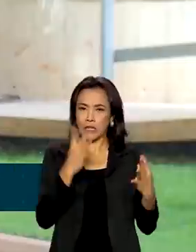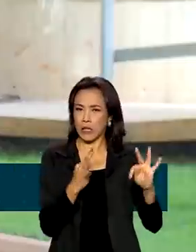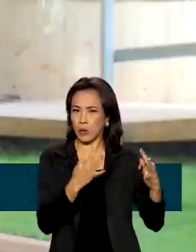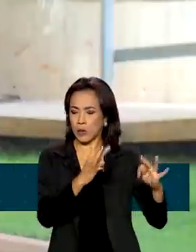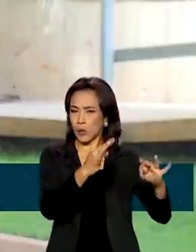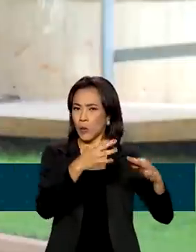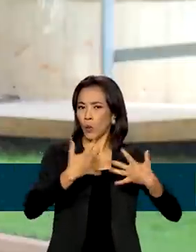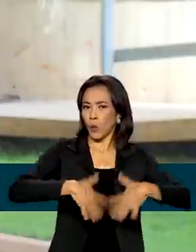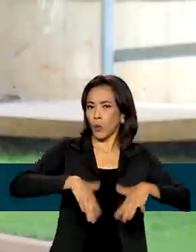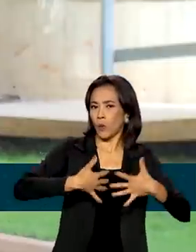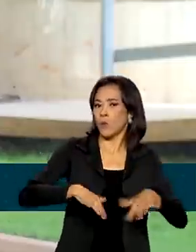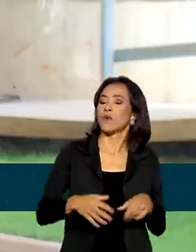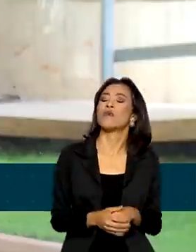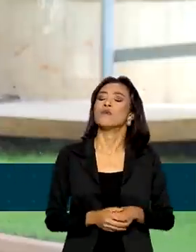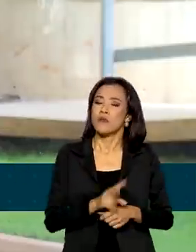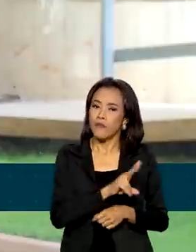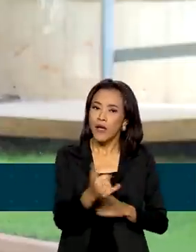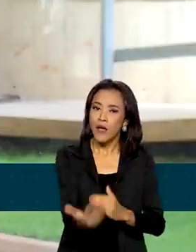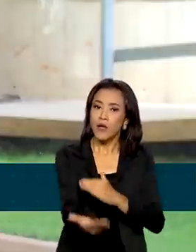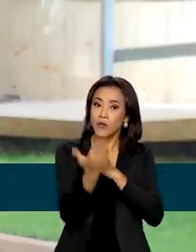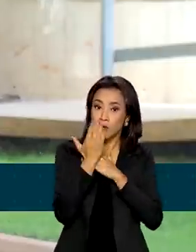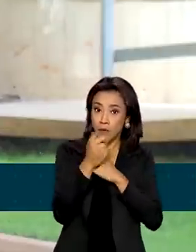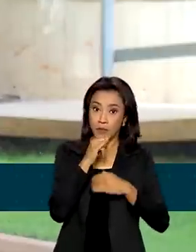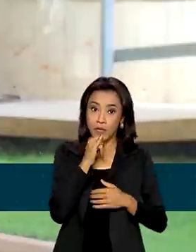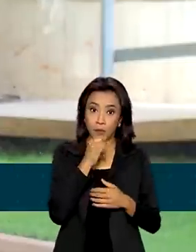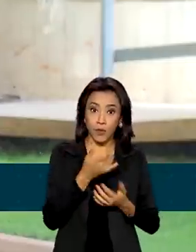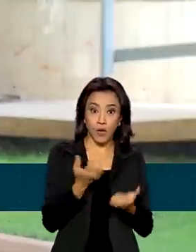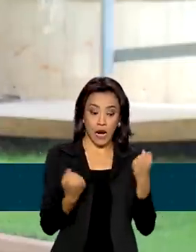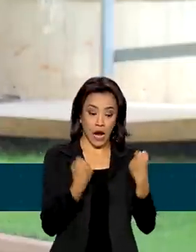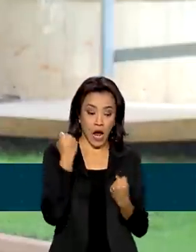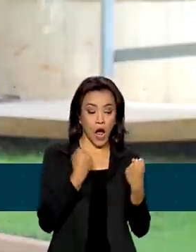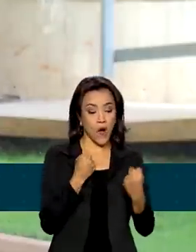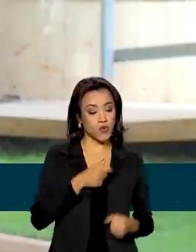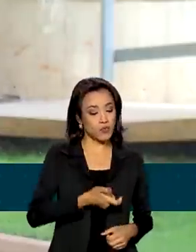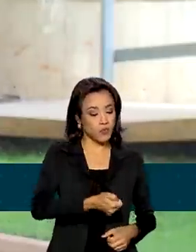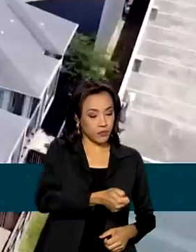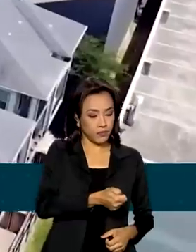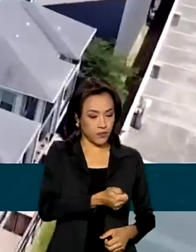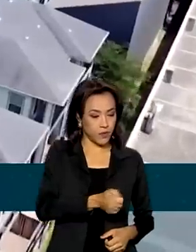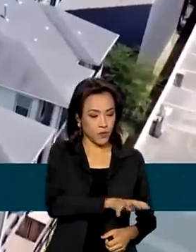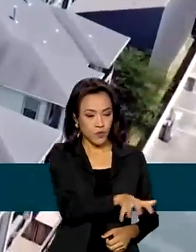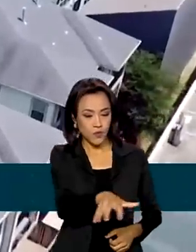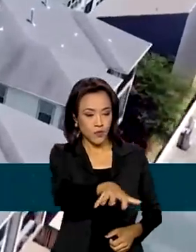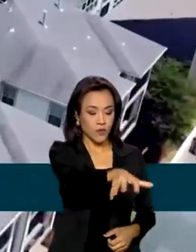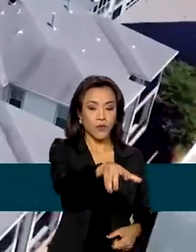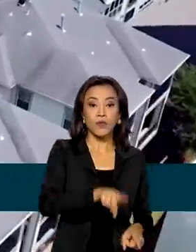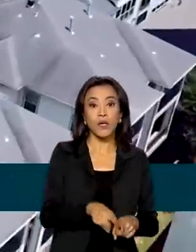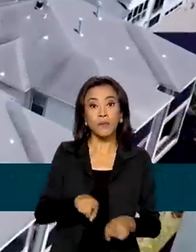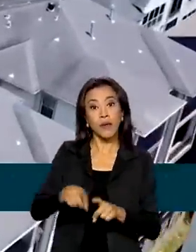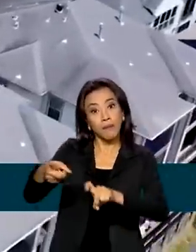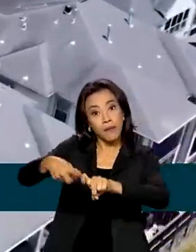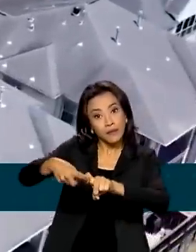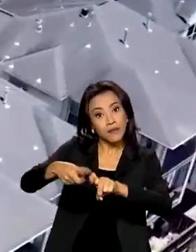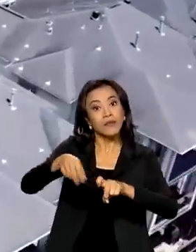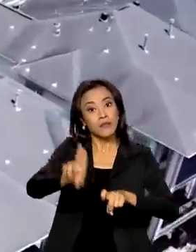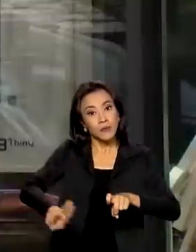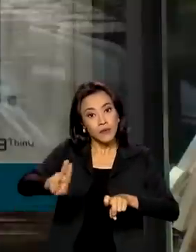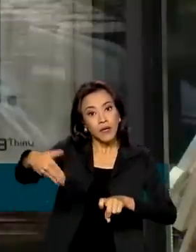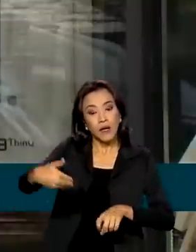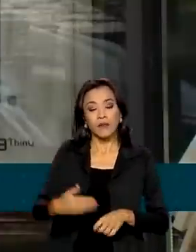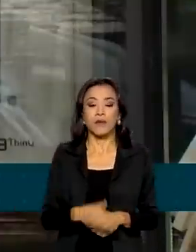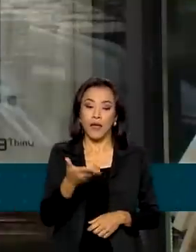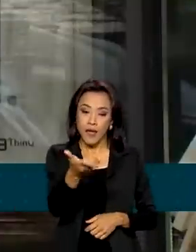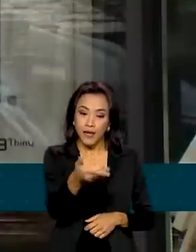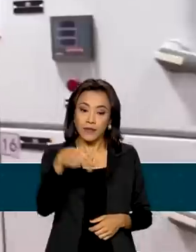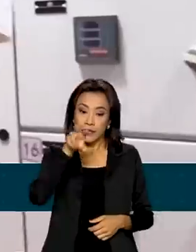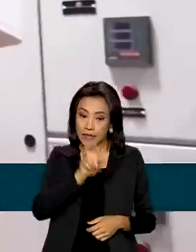trazer algumas possibilidades de carros autônomos, de telemedicina. A tecnologia de conexão móvel de quinta geração,